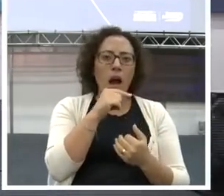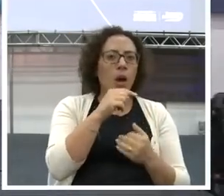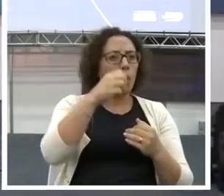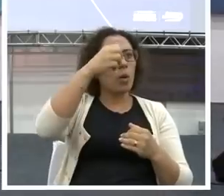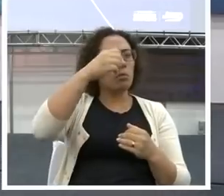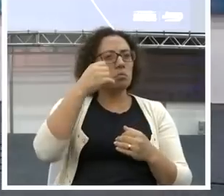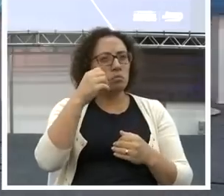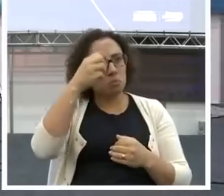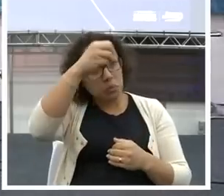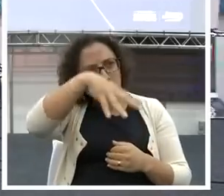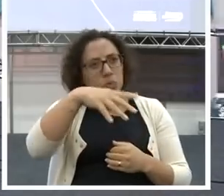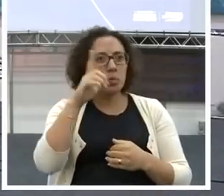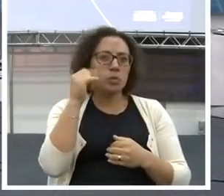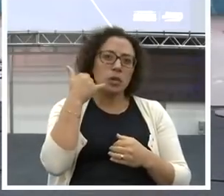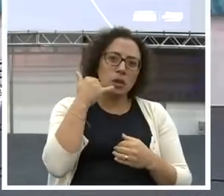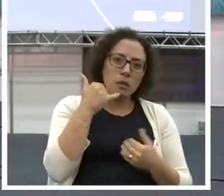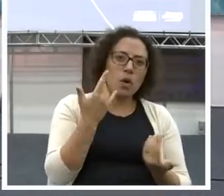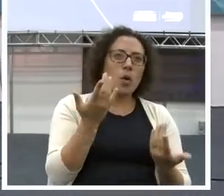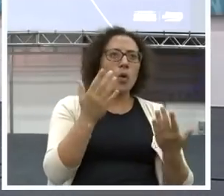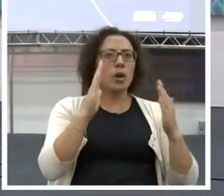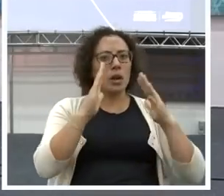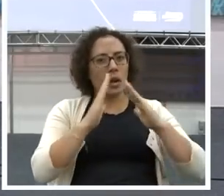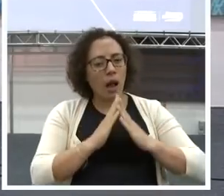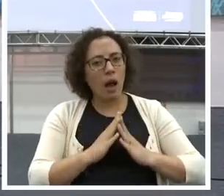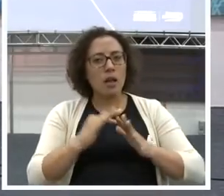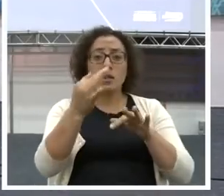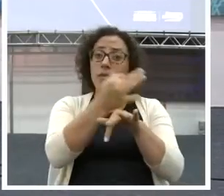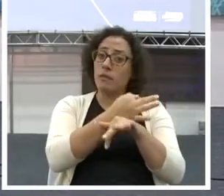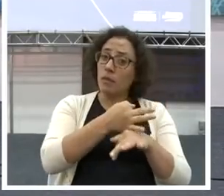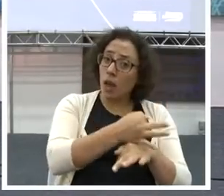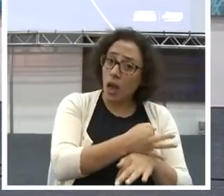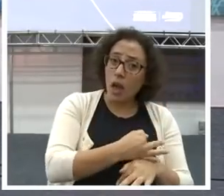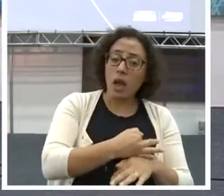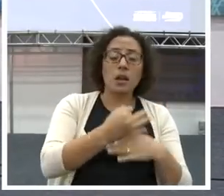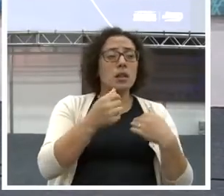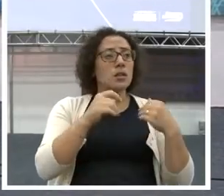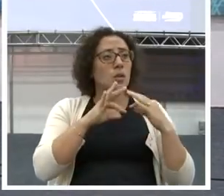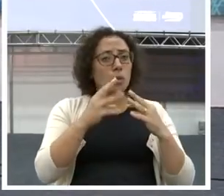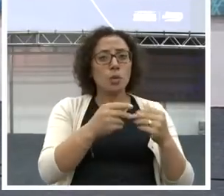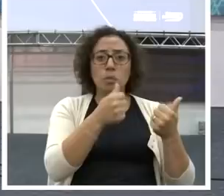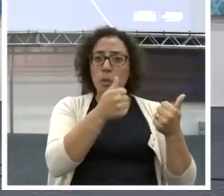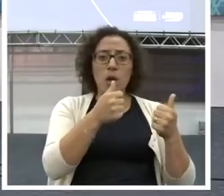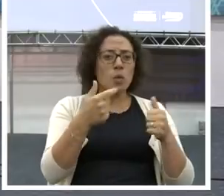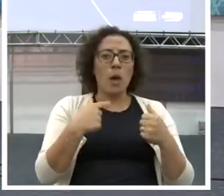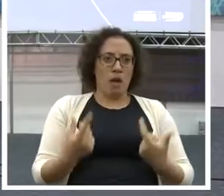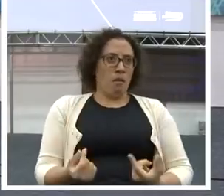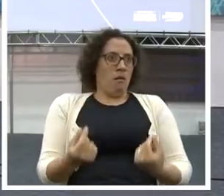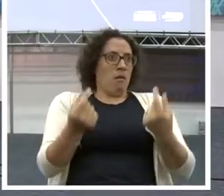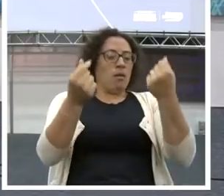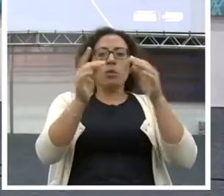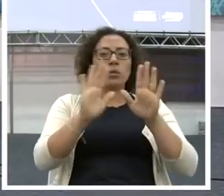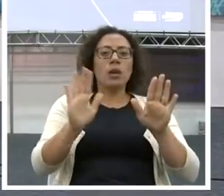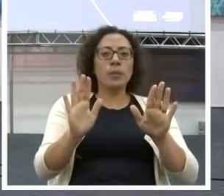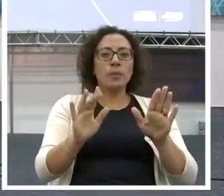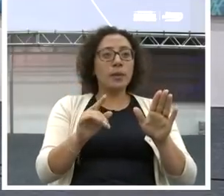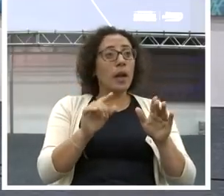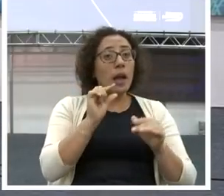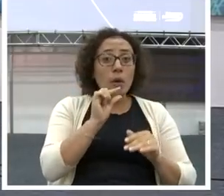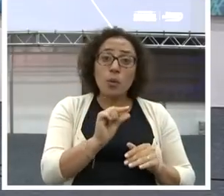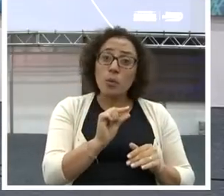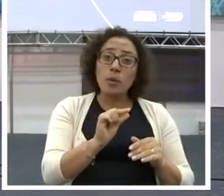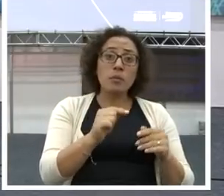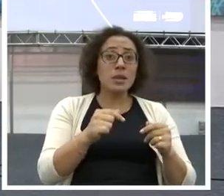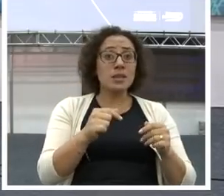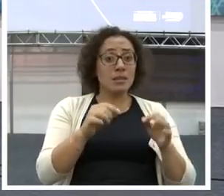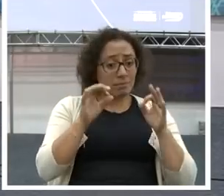a educação. Tirar férias no mínimo uma vez por ano. Isso não é ser rico. Isso é o mínimo que nós temos que ter. Para ter